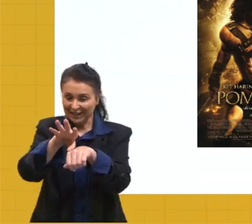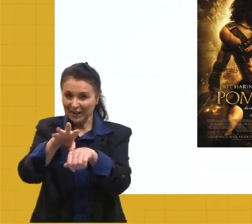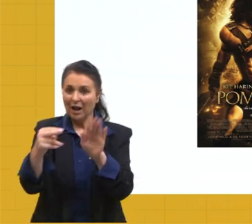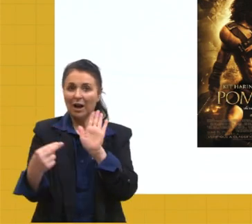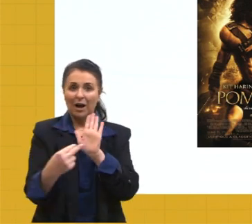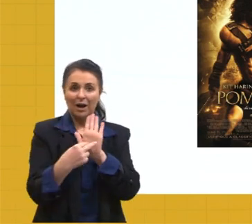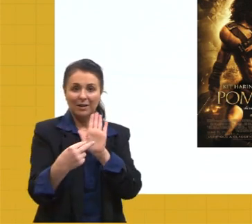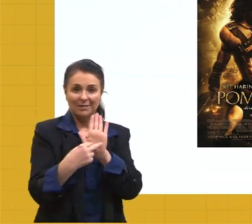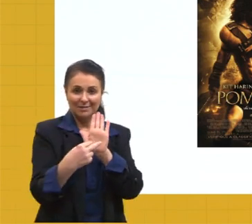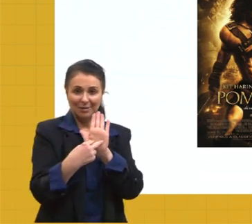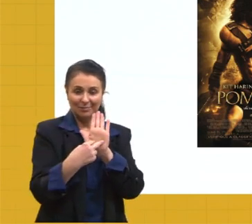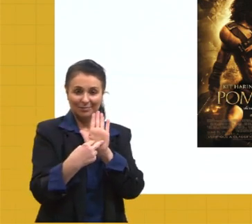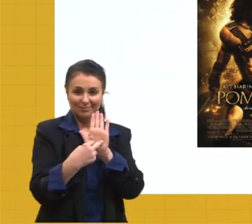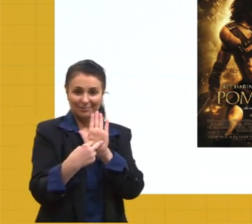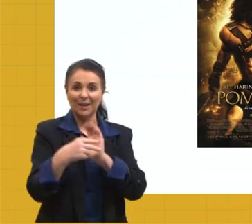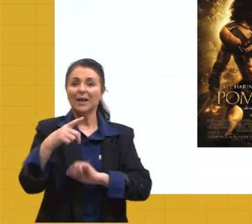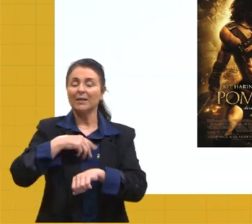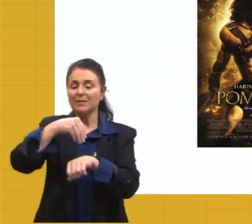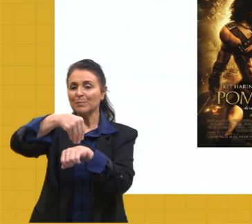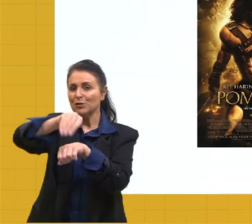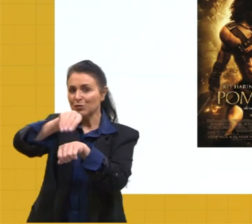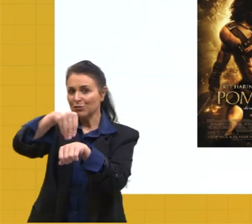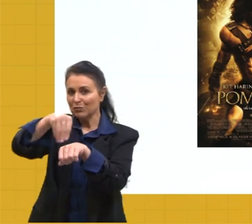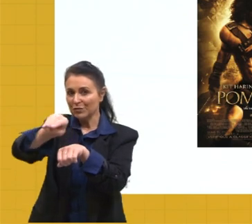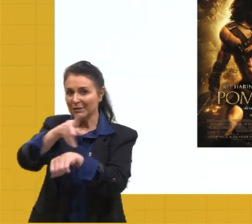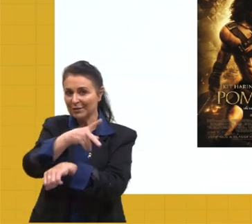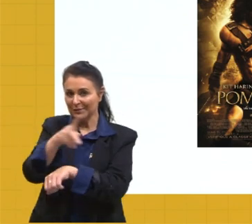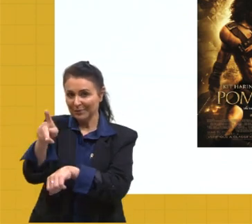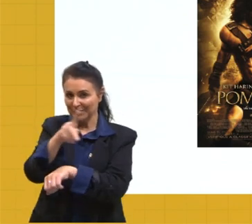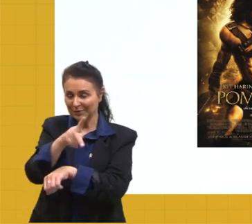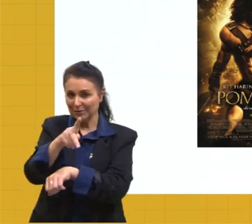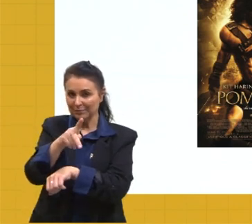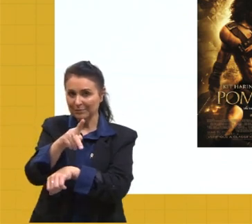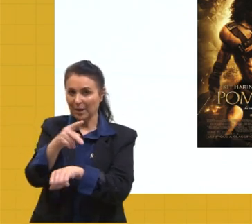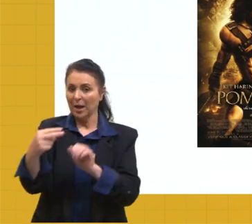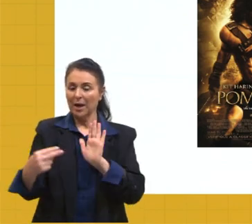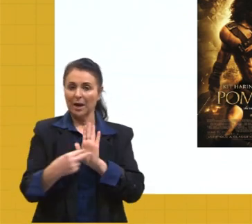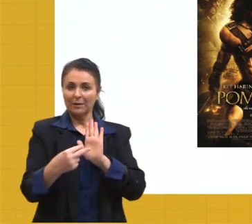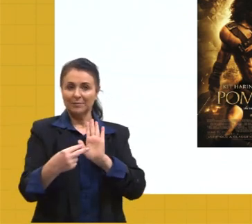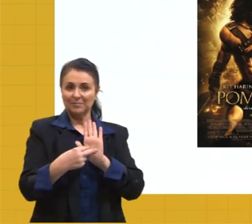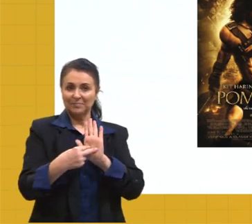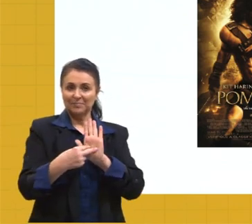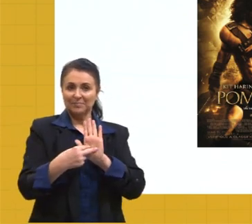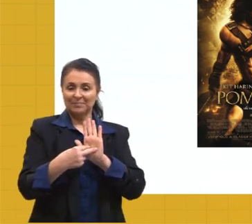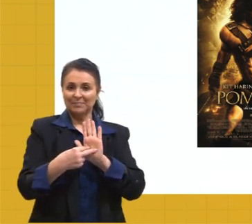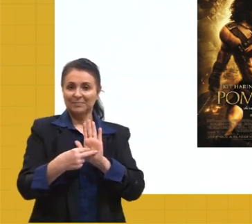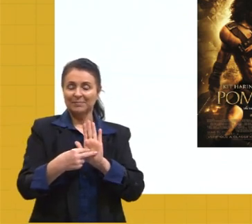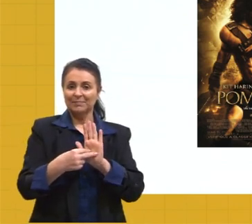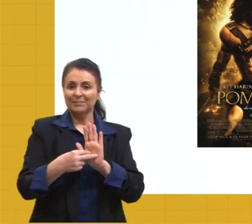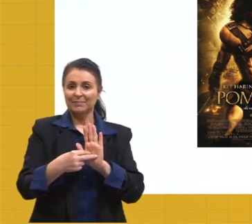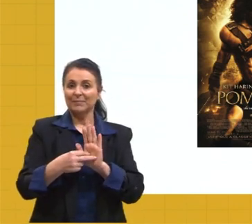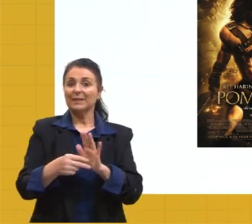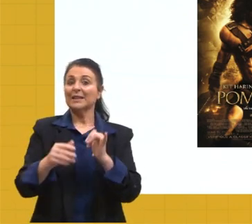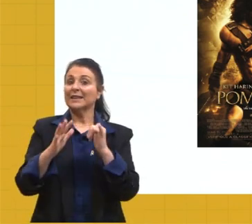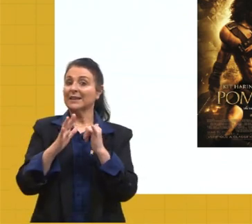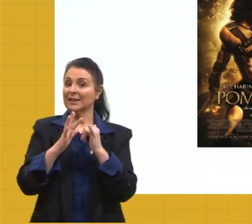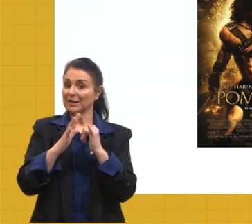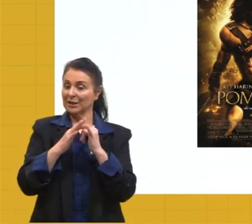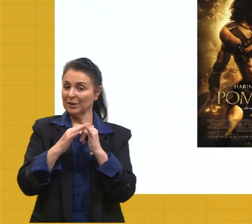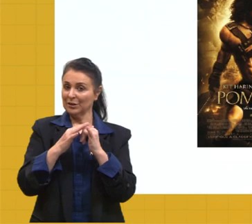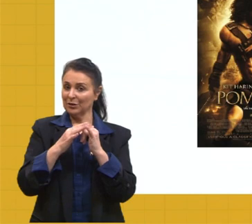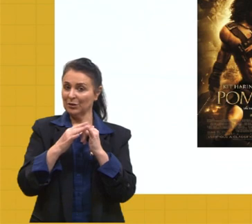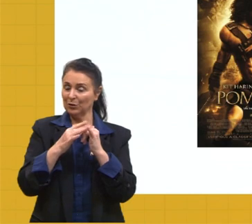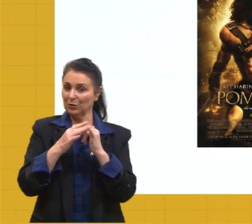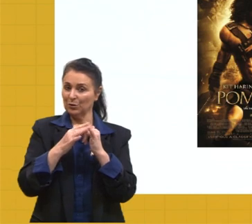Sempre encerramos a nossa aula com uma dica. Deixo com vocês aqui no YouTube as